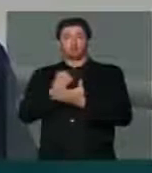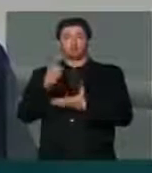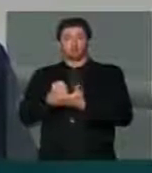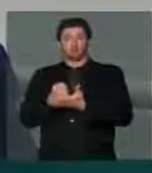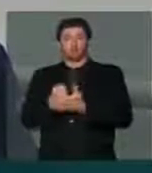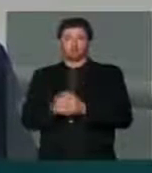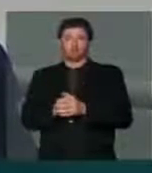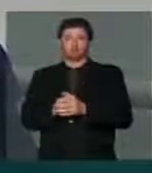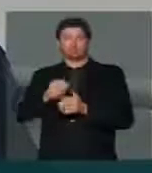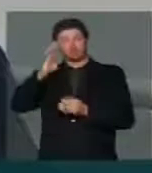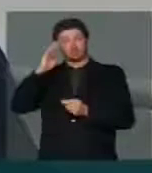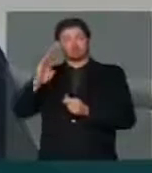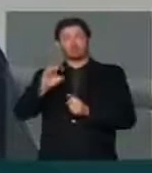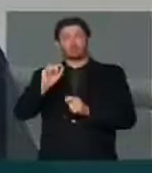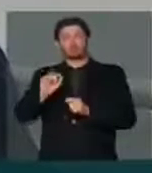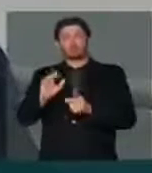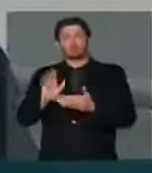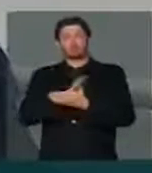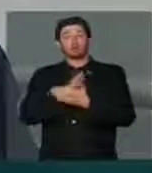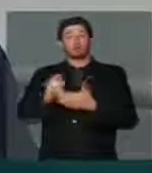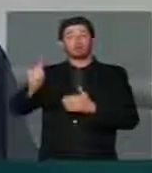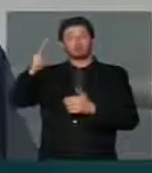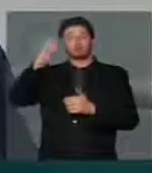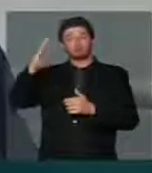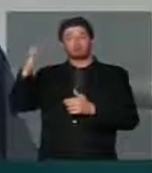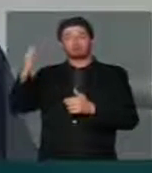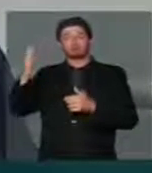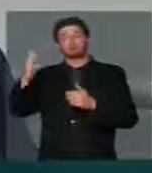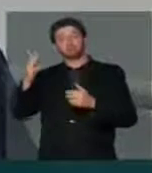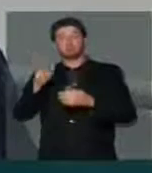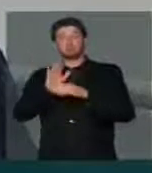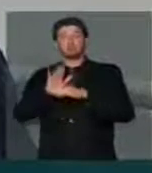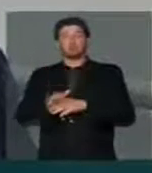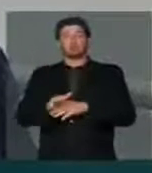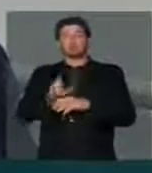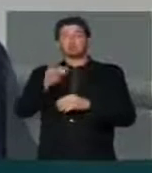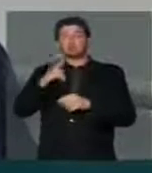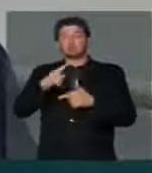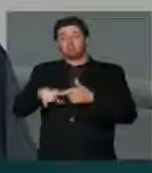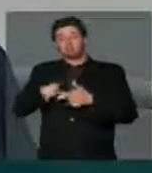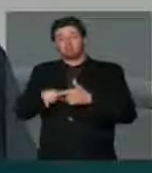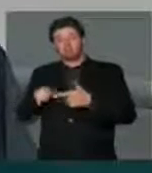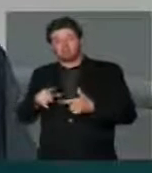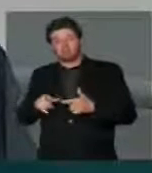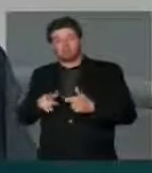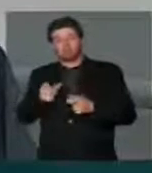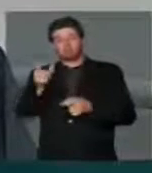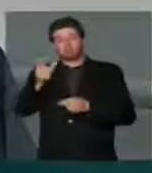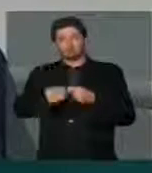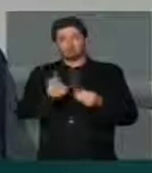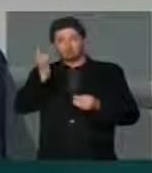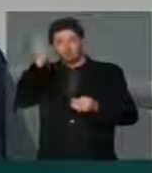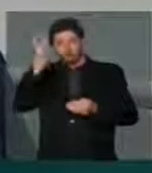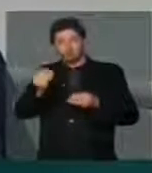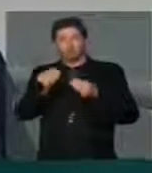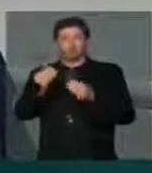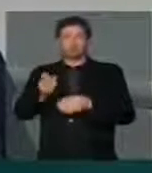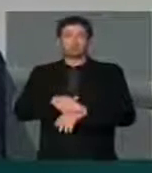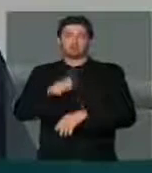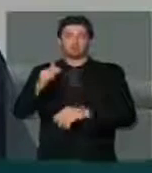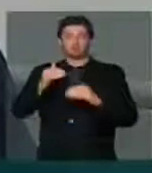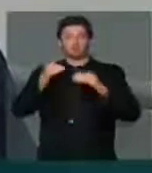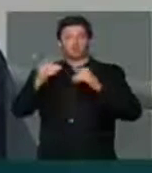e, especialmente, certas provisões no contrato para imprevistos, de maneira a facilitar o eventual